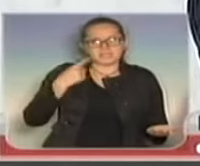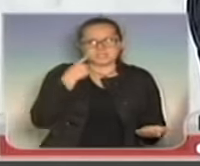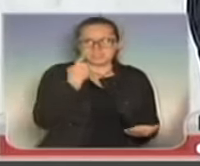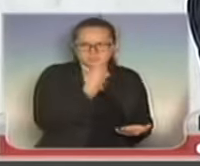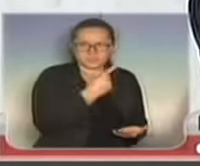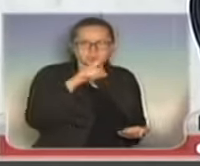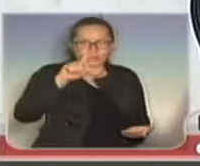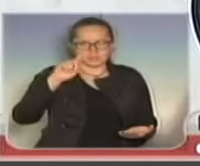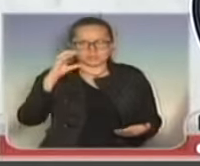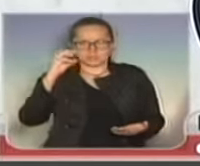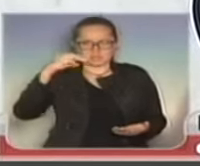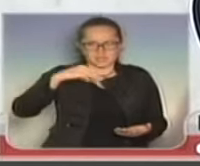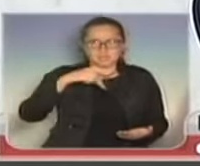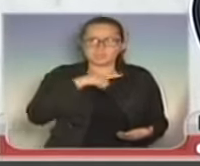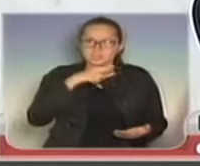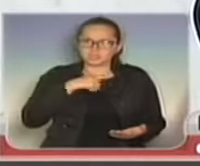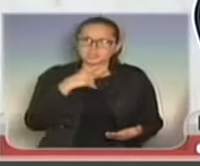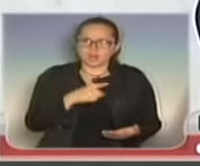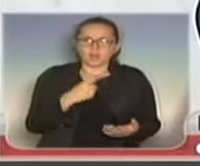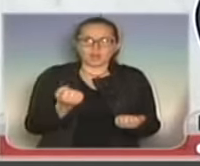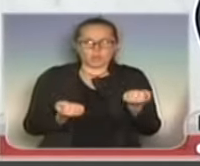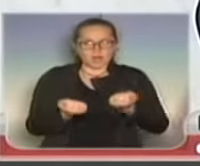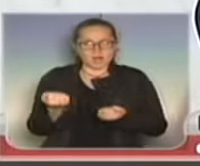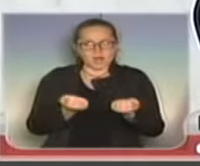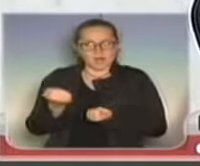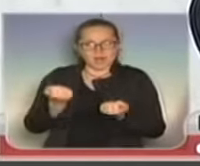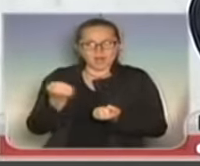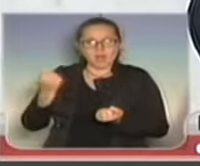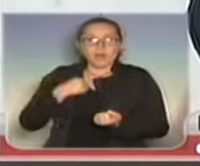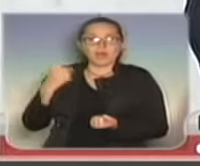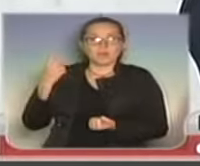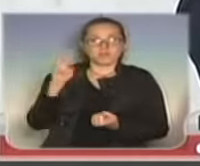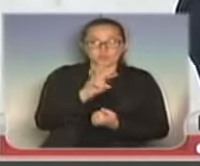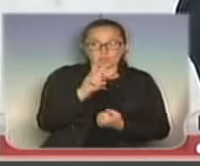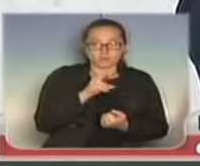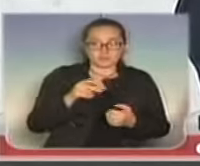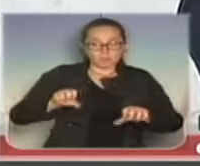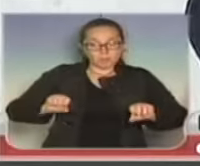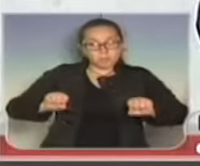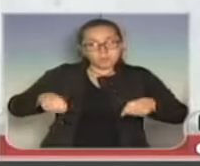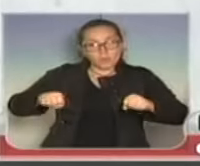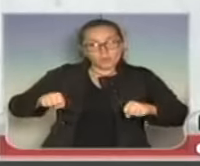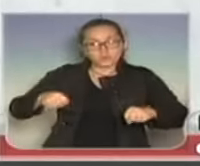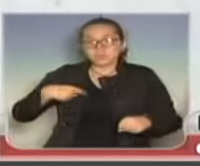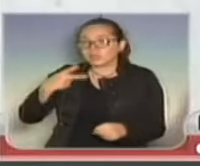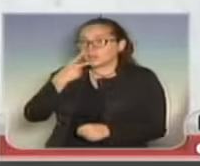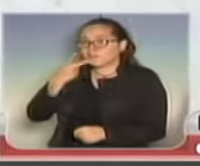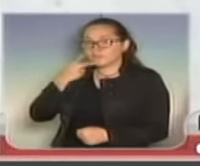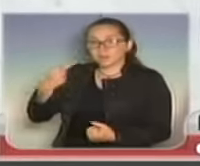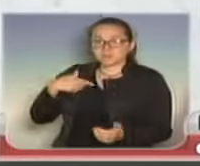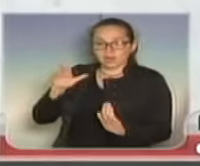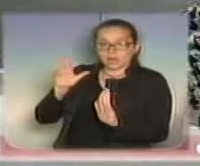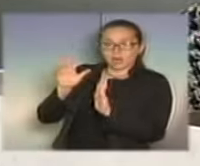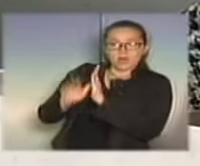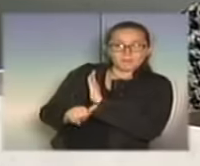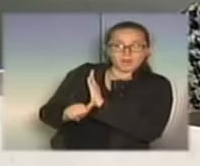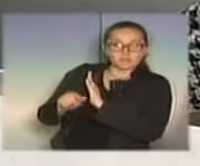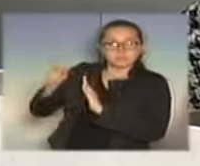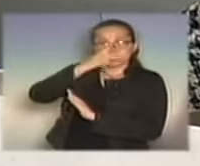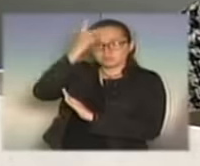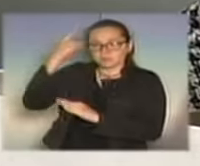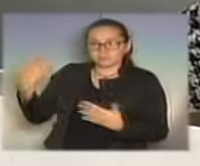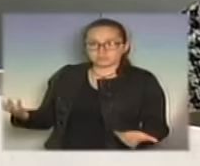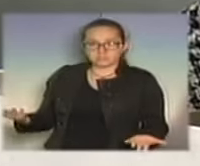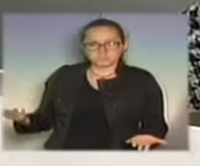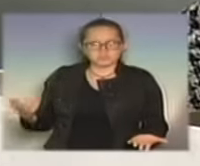que os GCMs estavam com uma viatura, foram abordados por cidadãos de moto, que tinham dito que haviam acabado de ser roubados pelos indivíduos que estavam no carro.